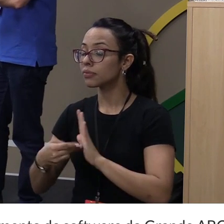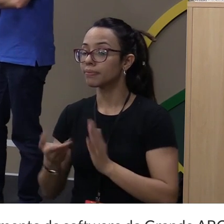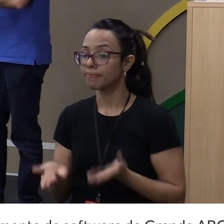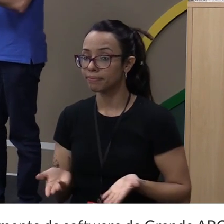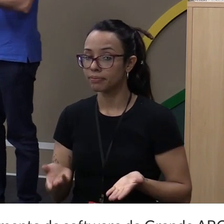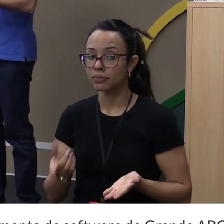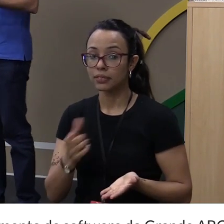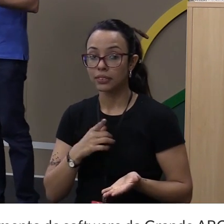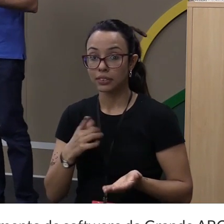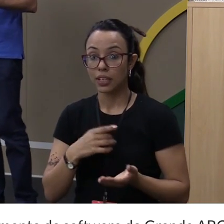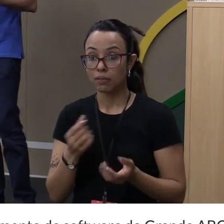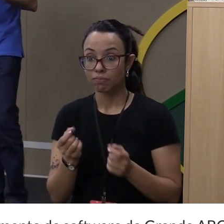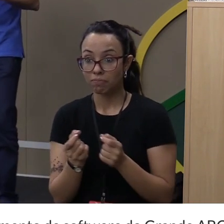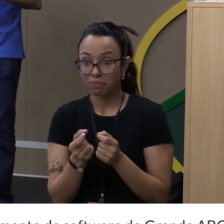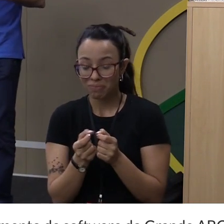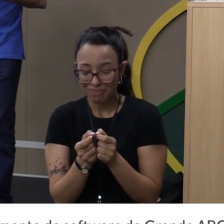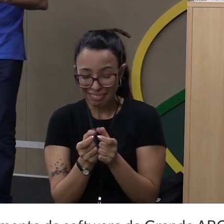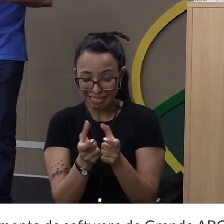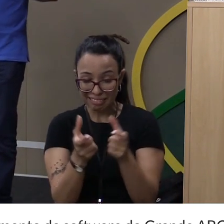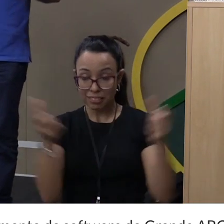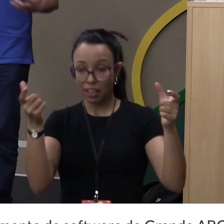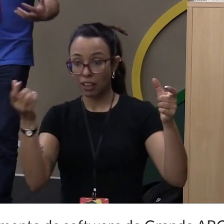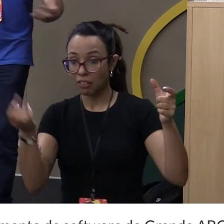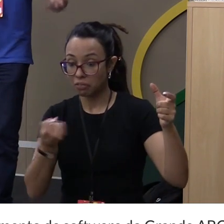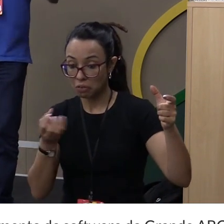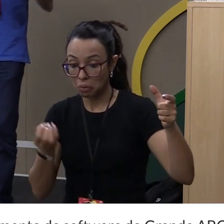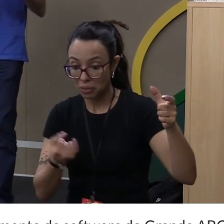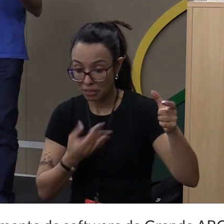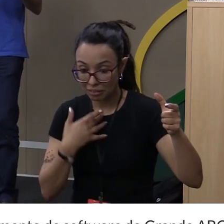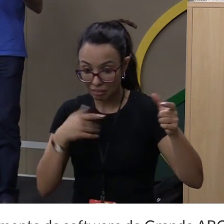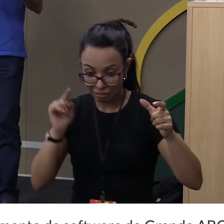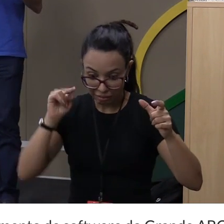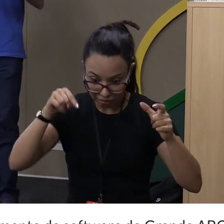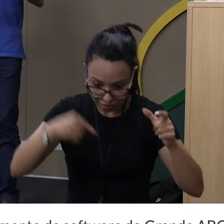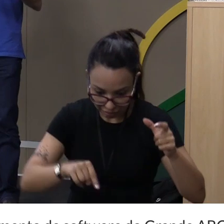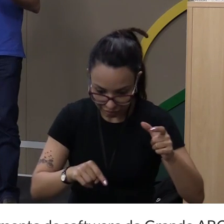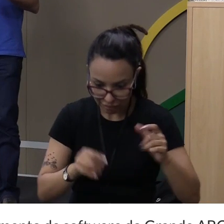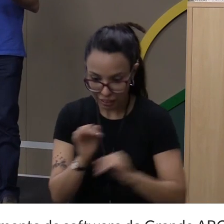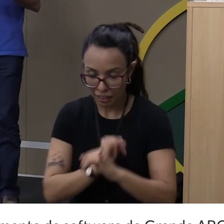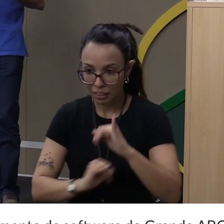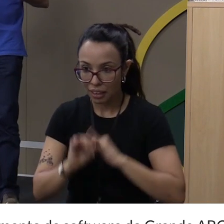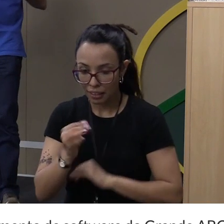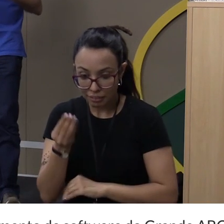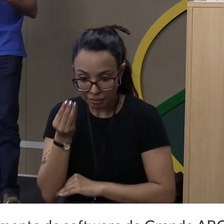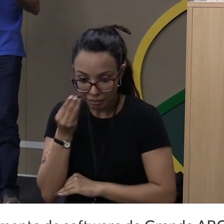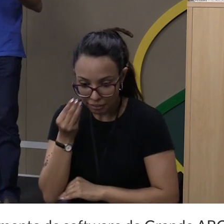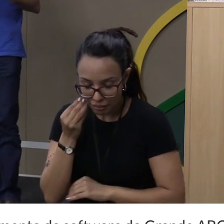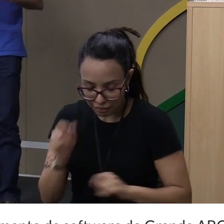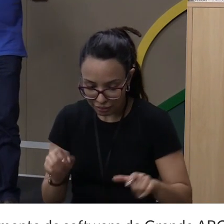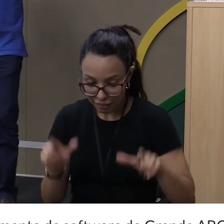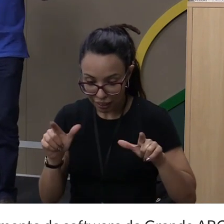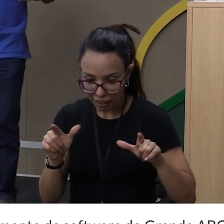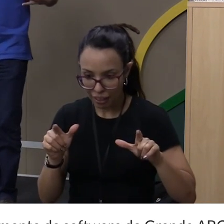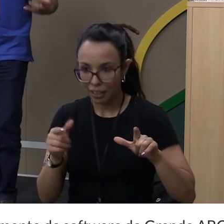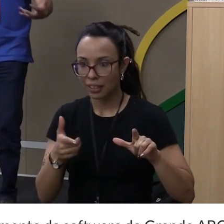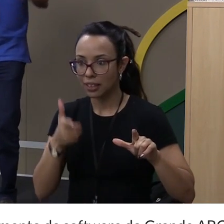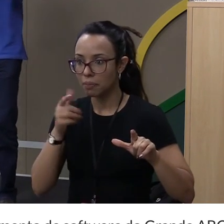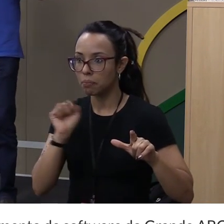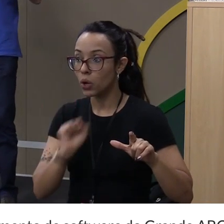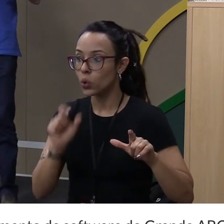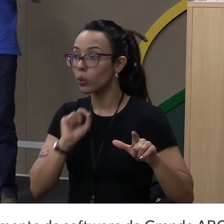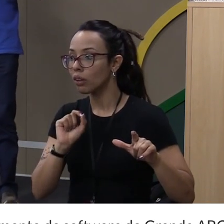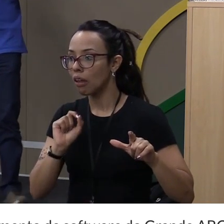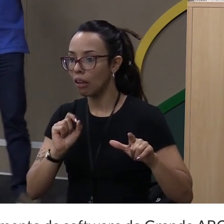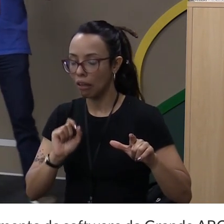tem uma quantidade tão grande de informações na internet, que na hora que a gente quer tentar obter essas informações, a gente pode ficar